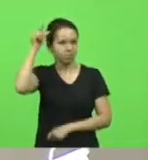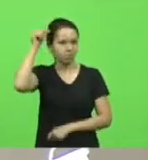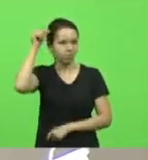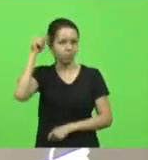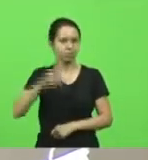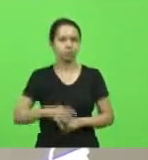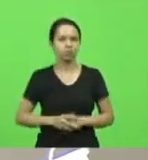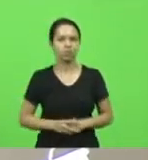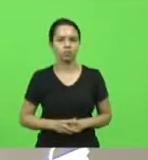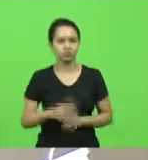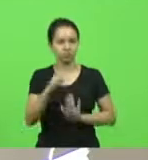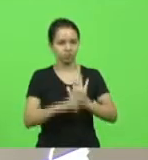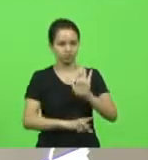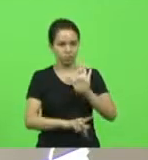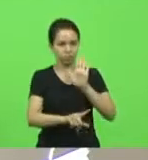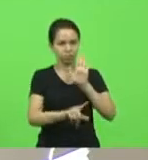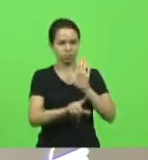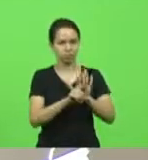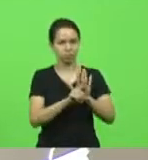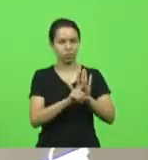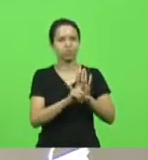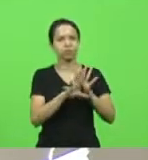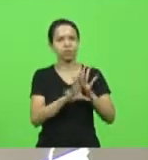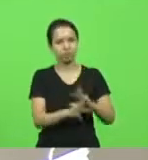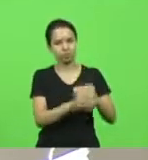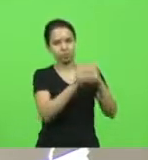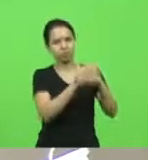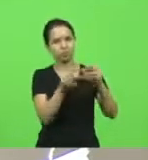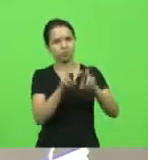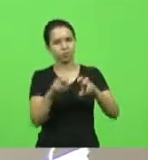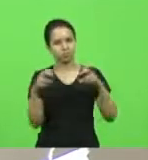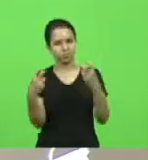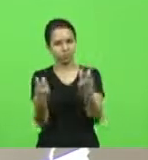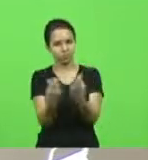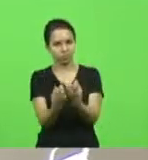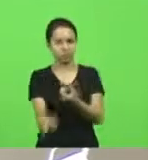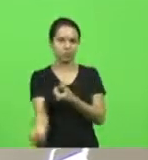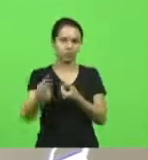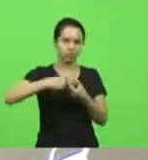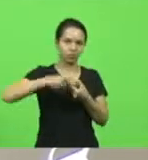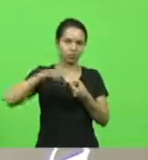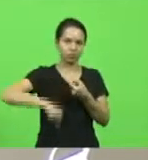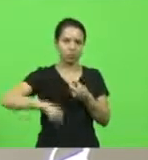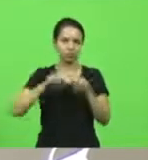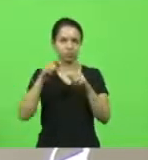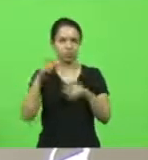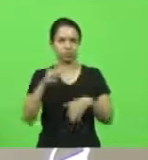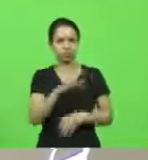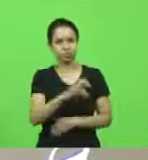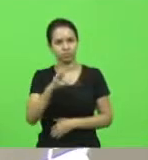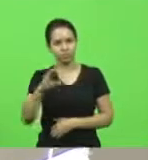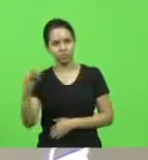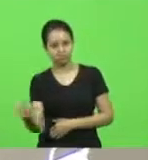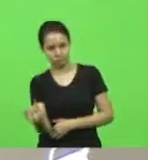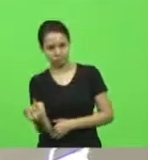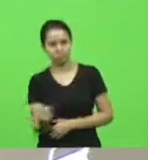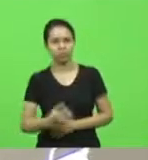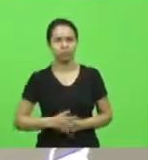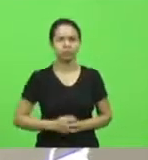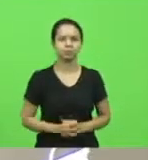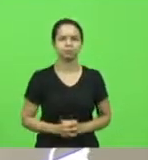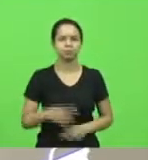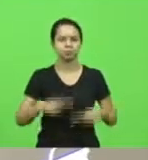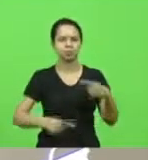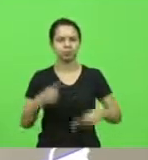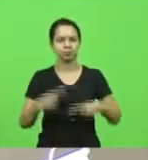projeto recebeu emenda em plenário e está retornando à Comissão de Constituição e Justiça. Discussão e votação em